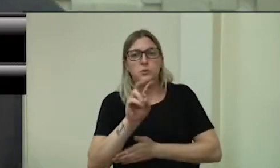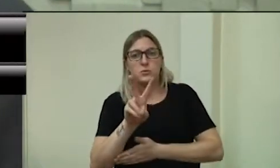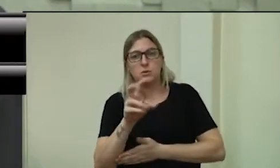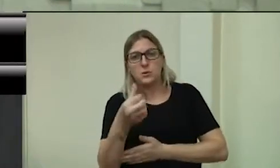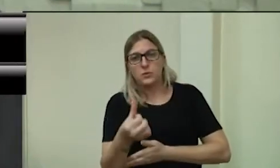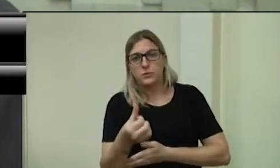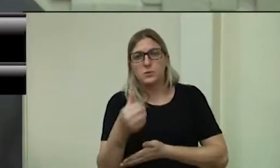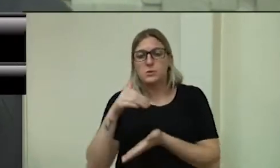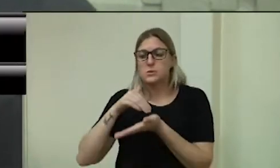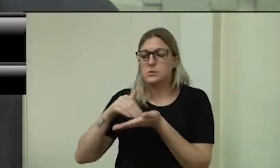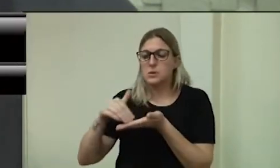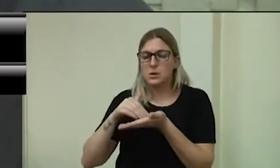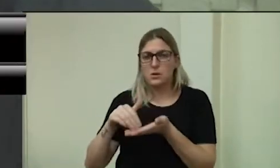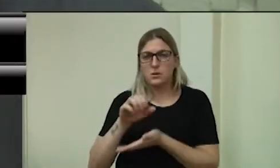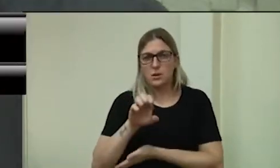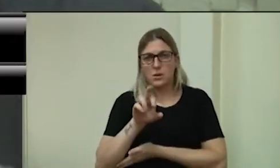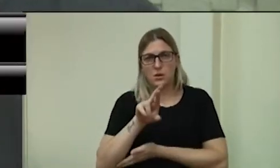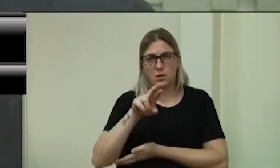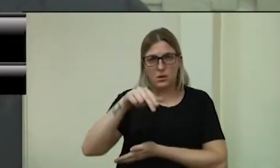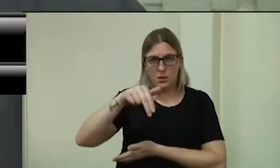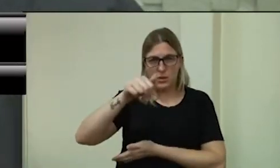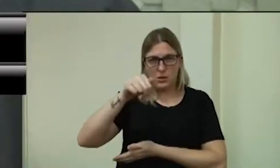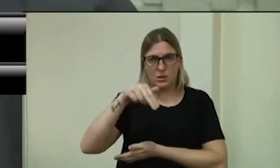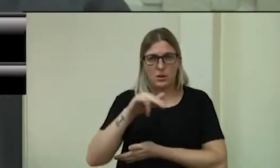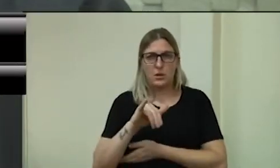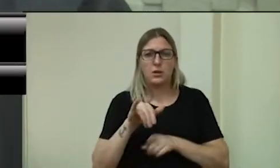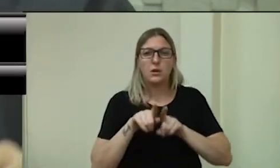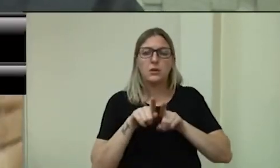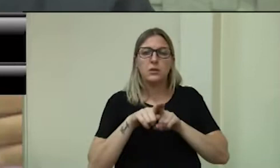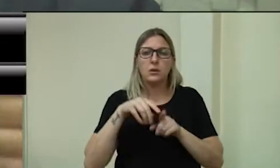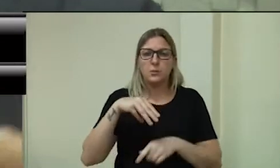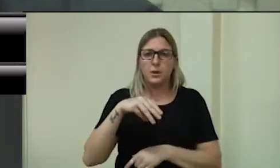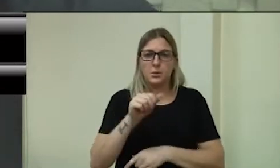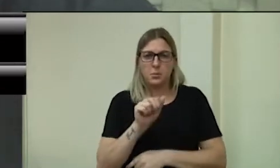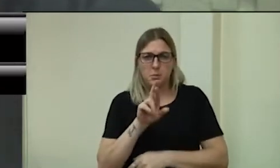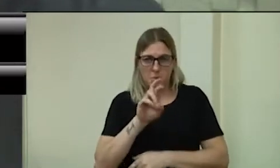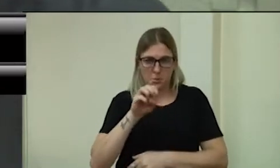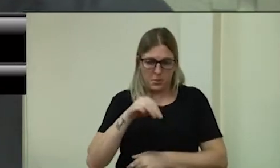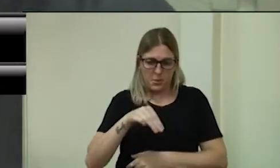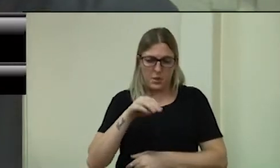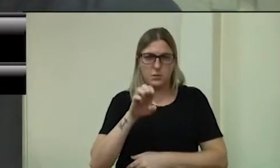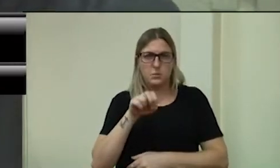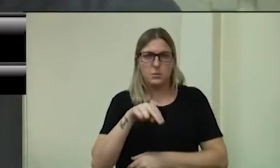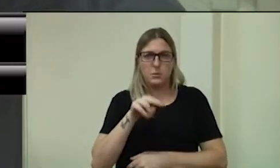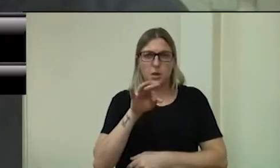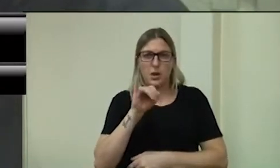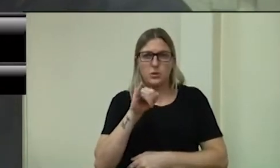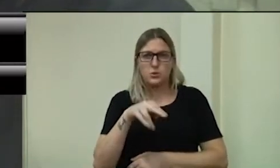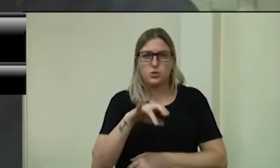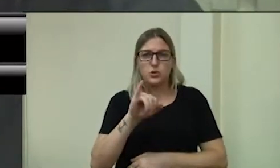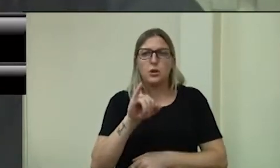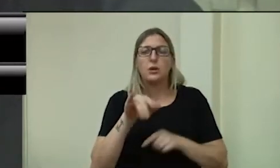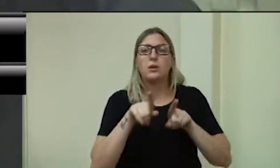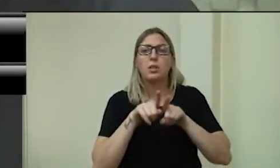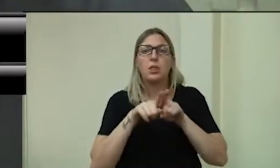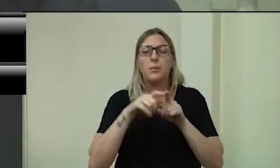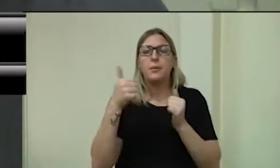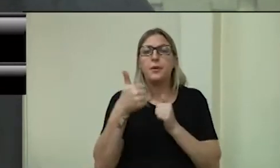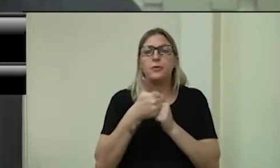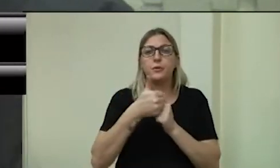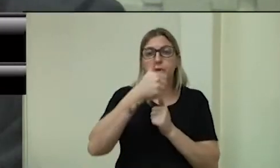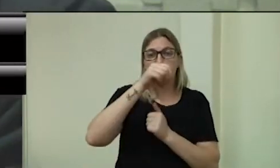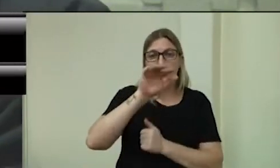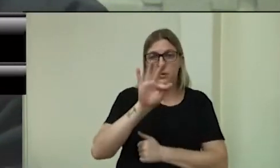secretário Hernani, o secretário Marmentini, vice-prefeito Flávio, estão aqui na Câmara de Vereadores hoje. Esse é um projeto de grande